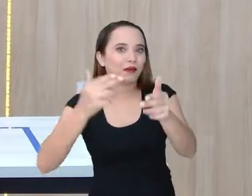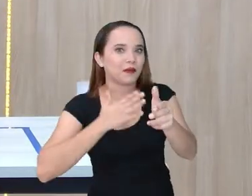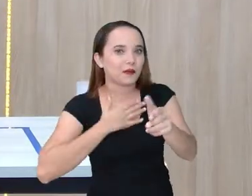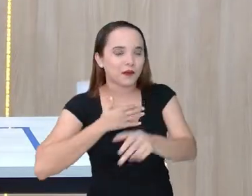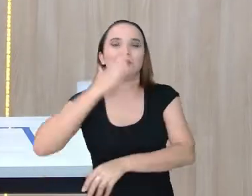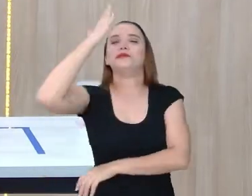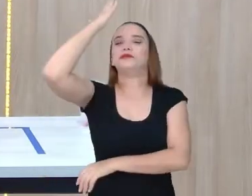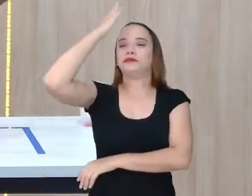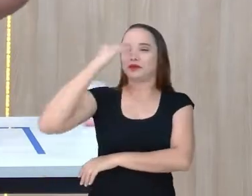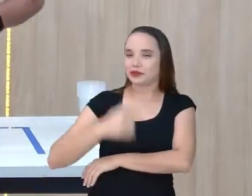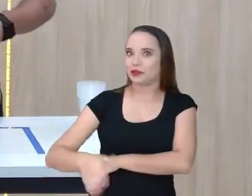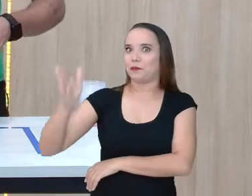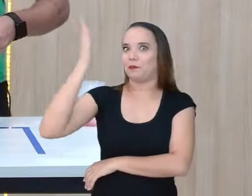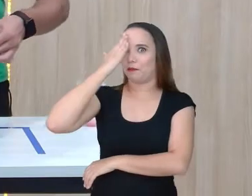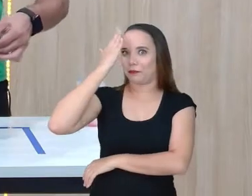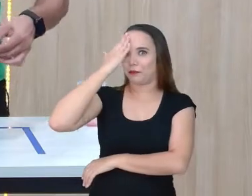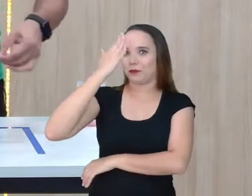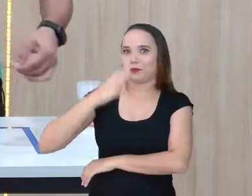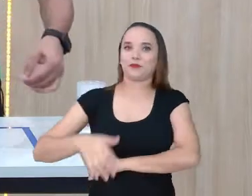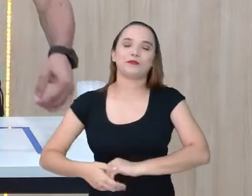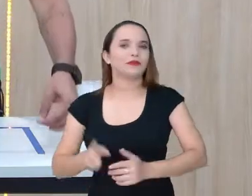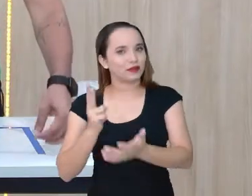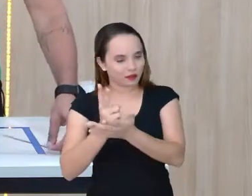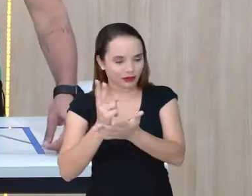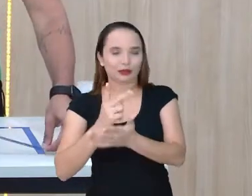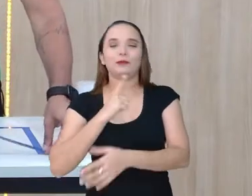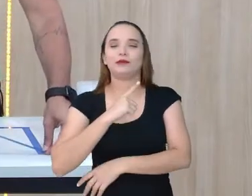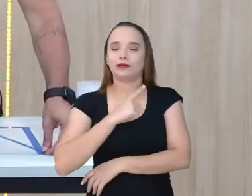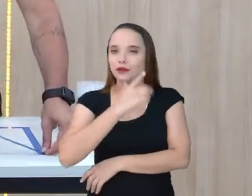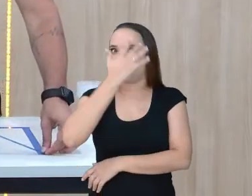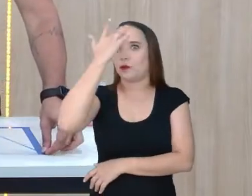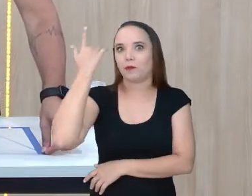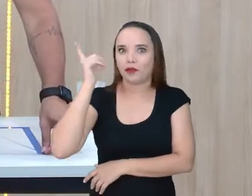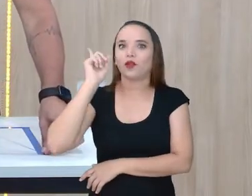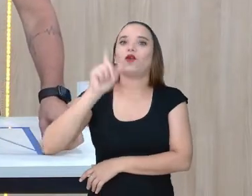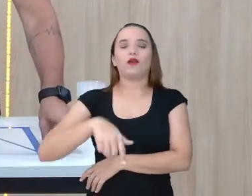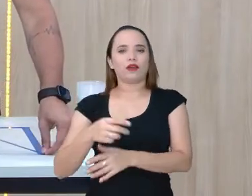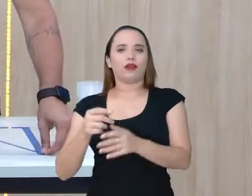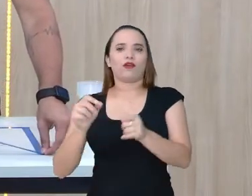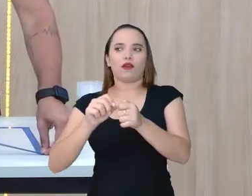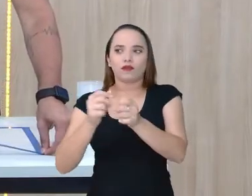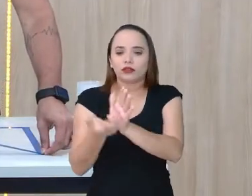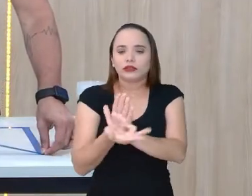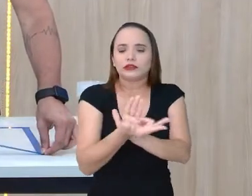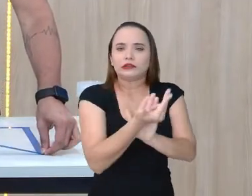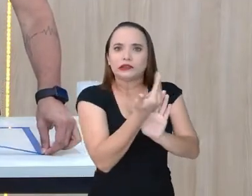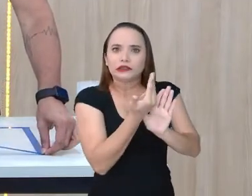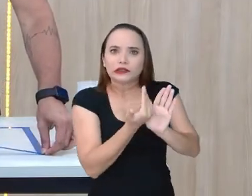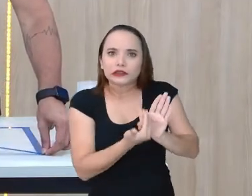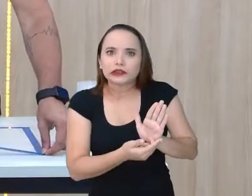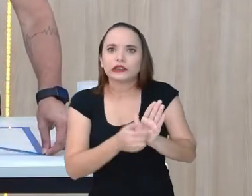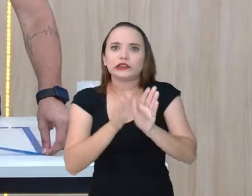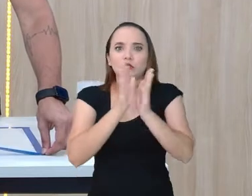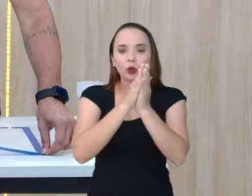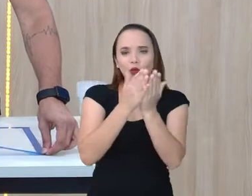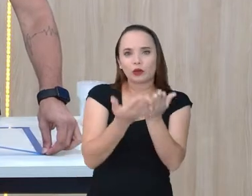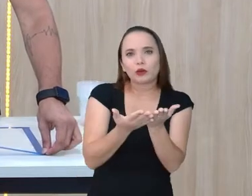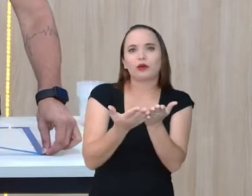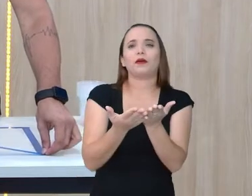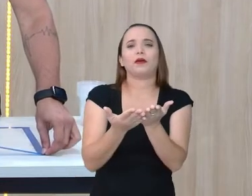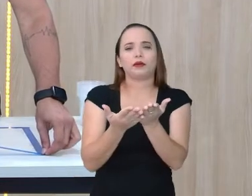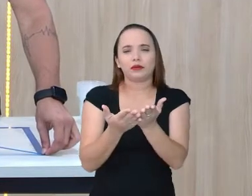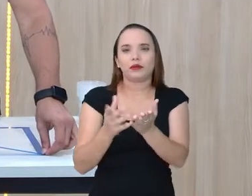Sempre tem. Tem aquela galera... Aí de casa. Que faz aqueles desenhos no caderno, aquele negocinho bem... Hum,